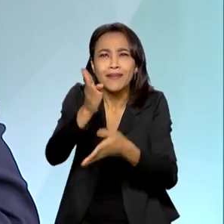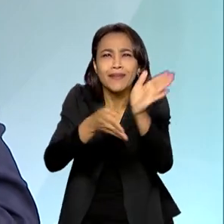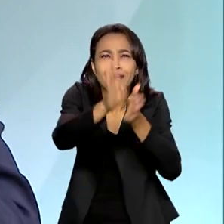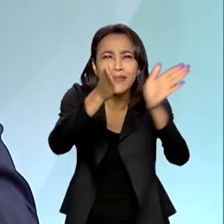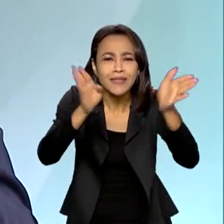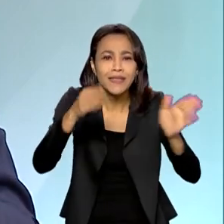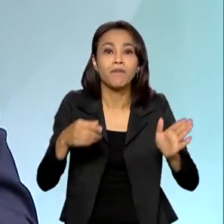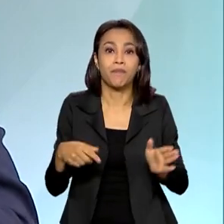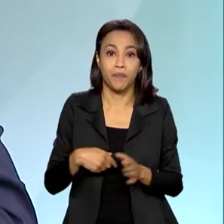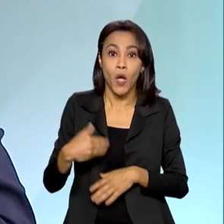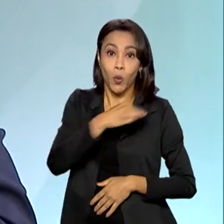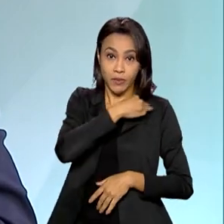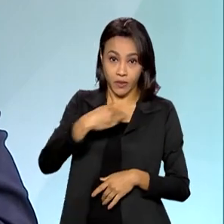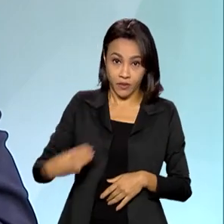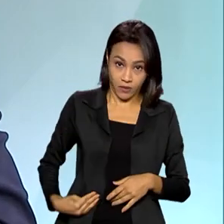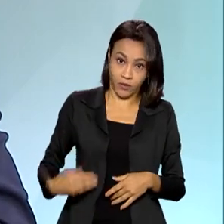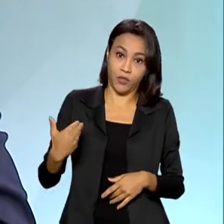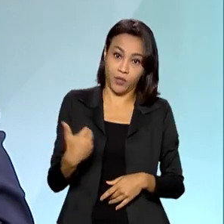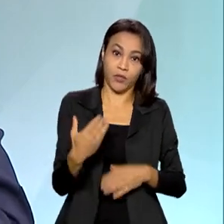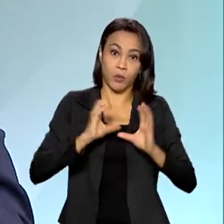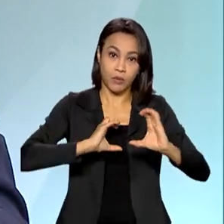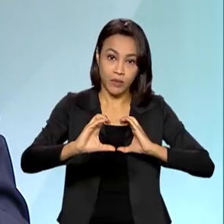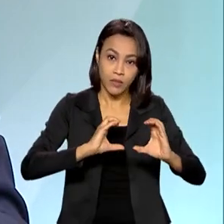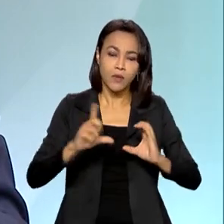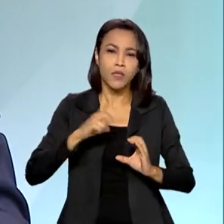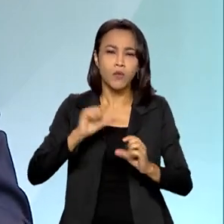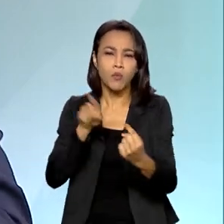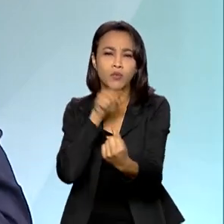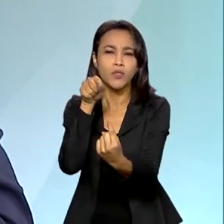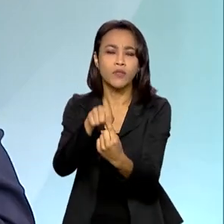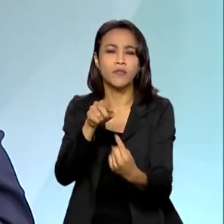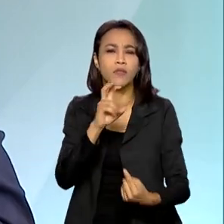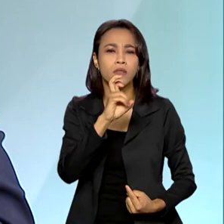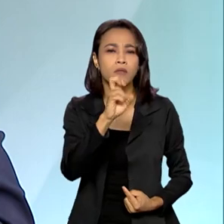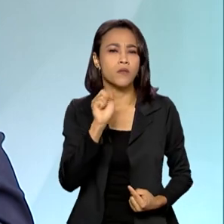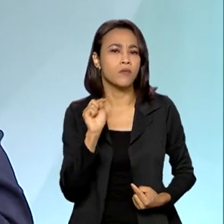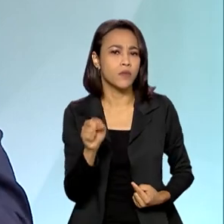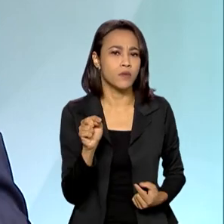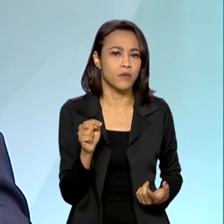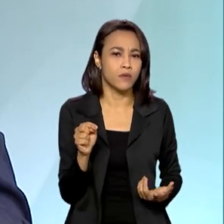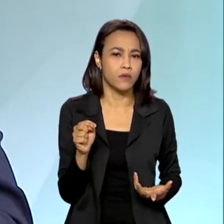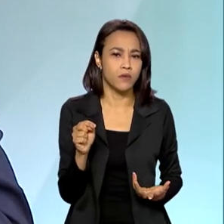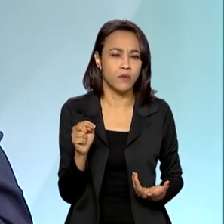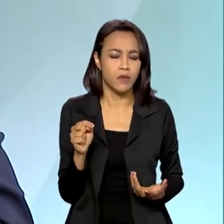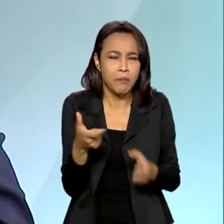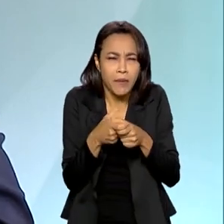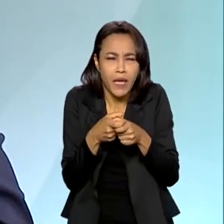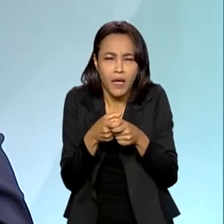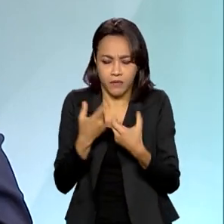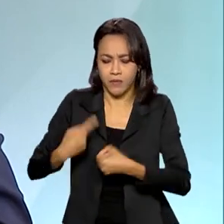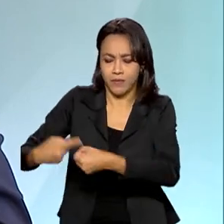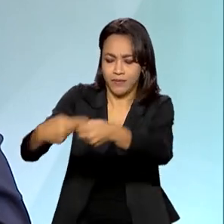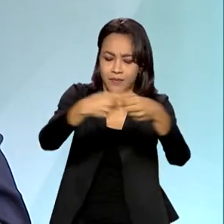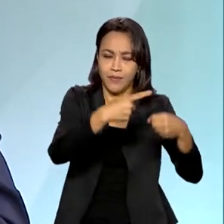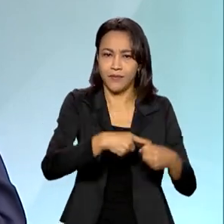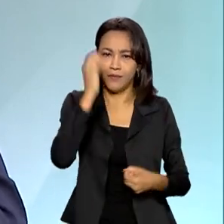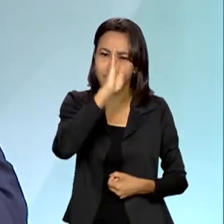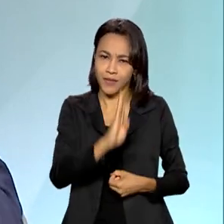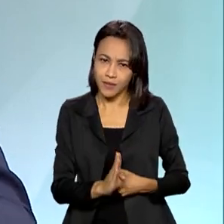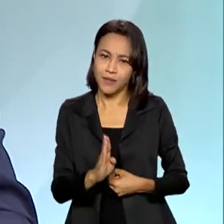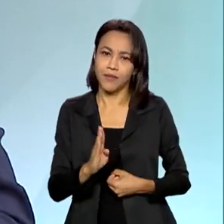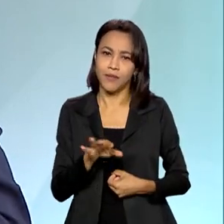ministro Fábio Faria tem uma meta de 5 mil pequenos municípios do Brasil, são